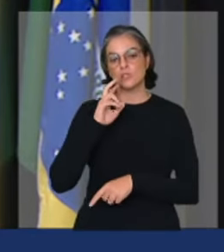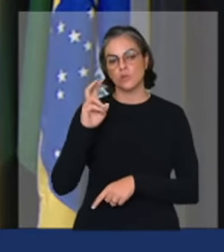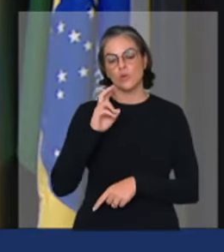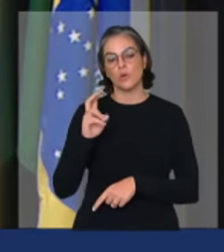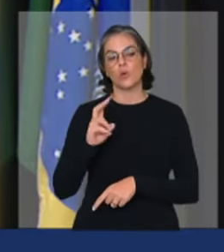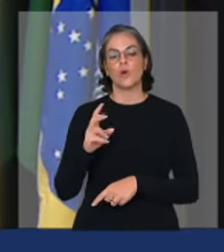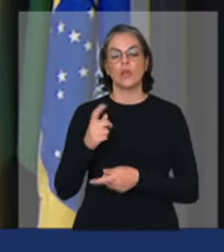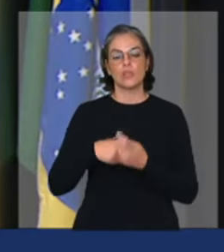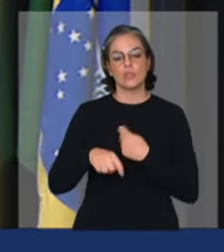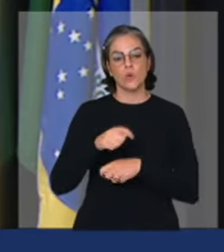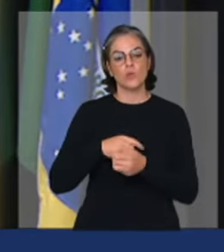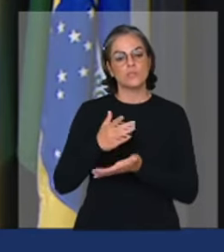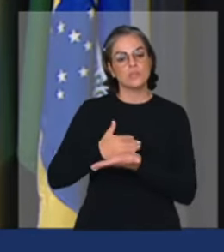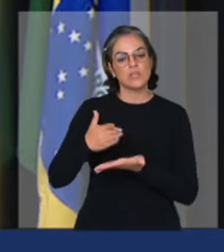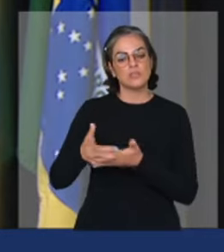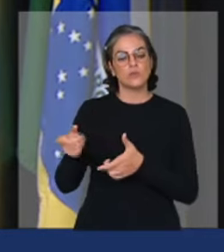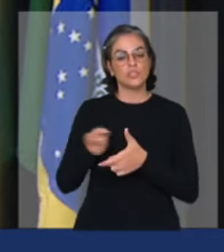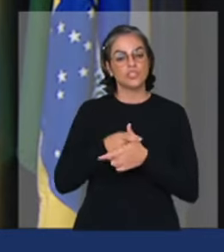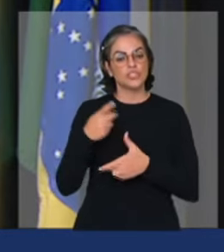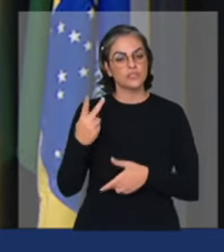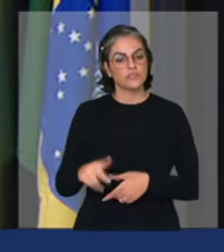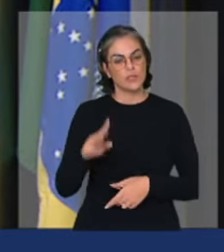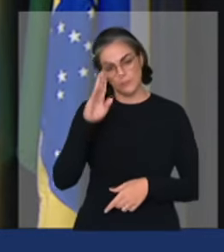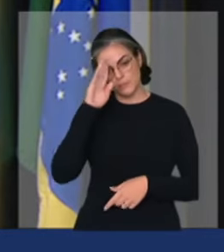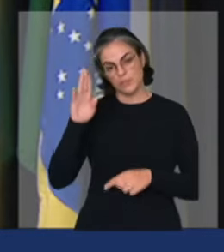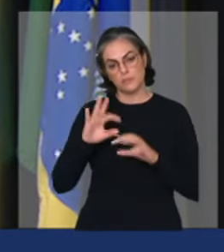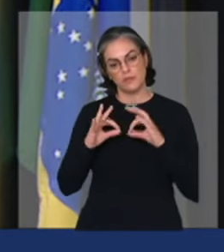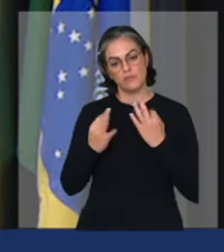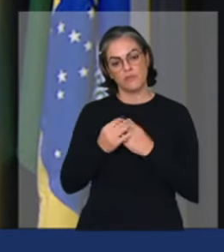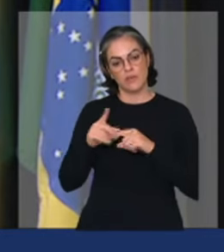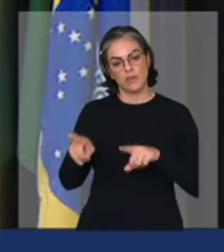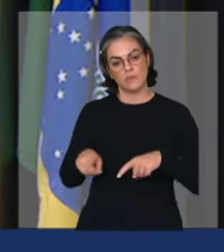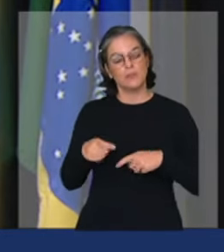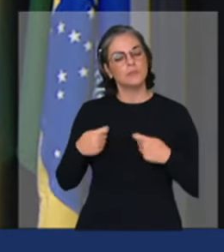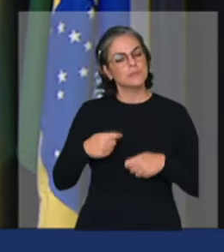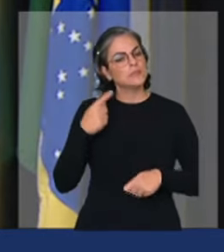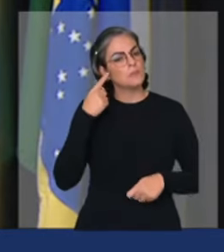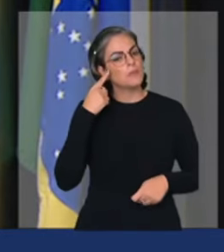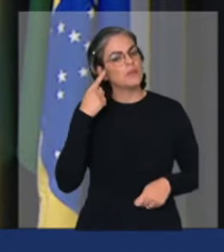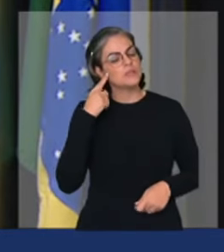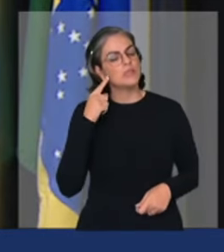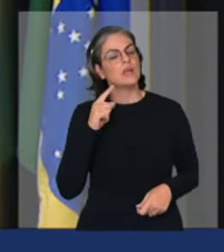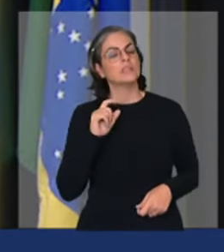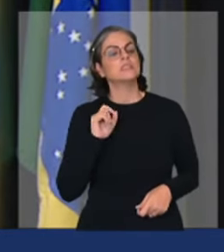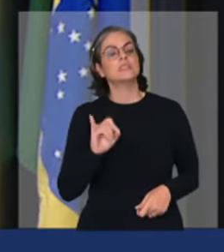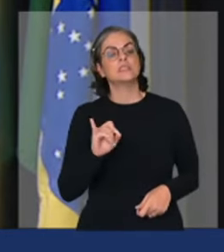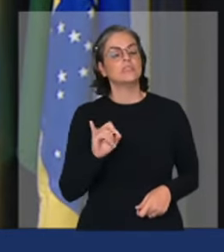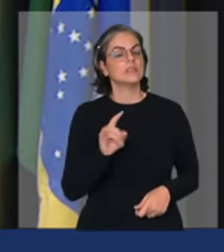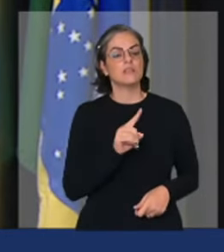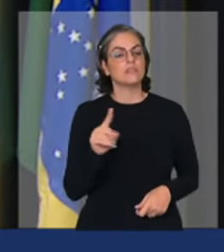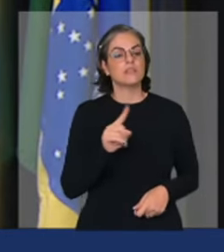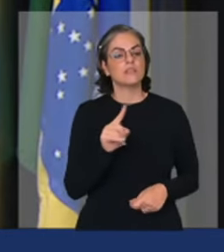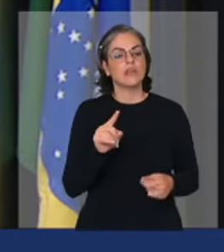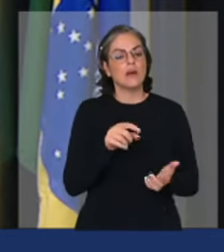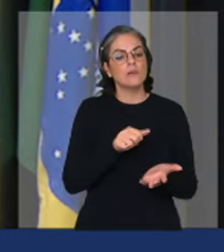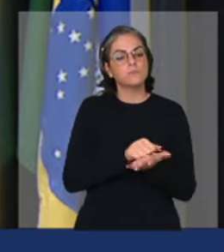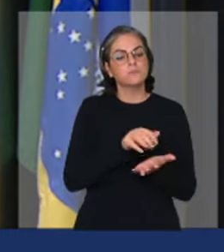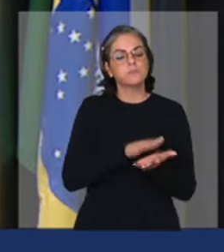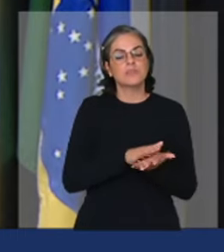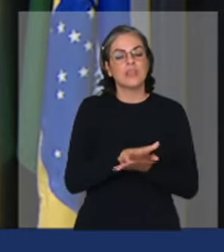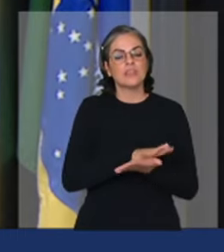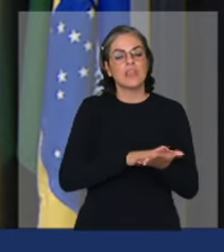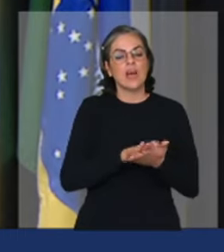rural principalmente dos agricultores familiares é preciso pensar também naqueles que não estão inscritos em nenhuma cooperativa ou